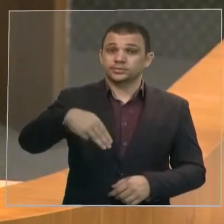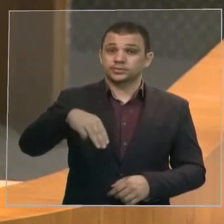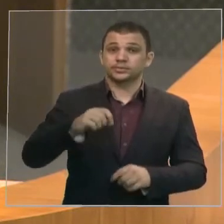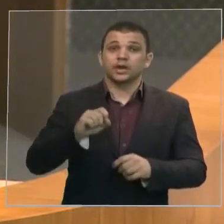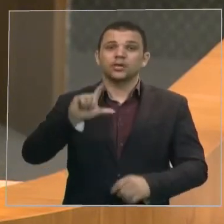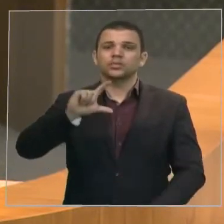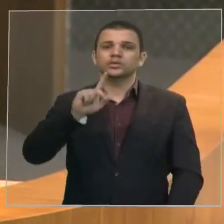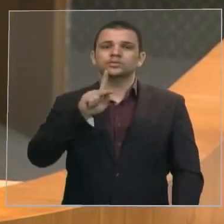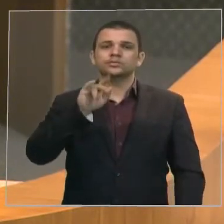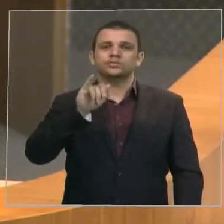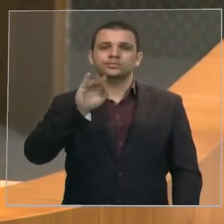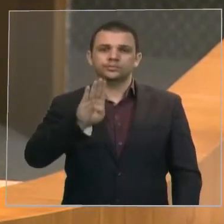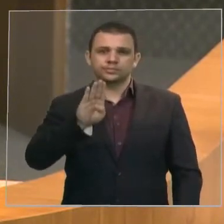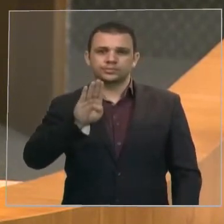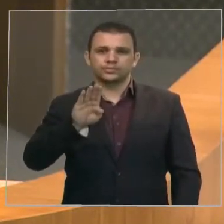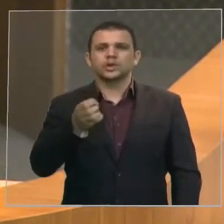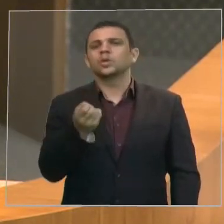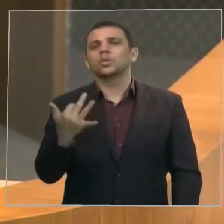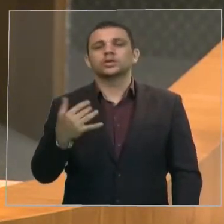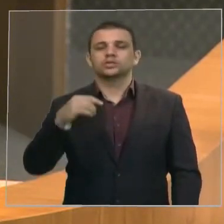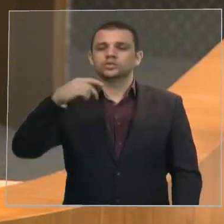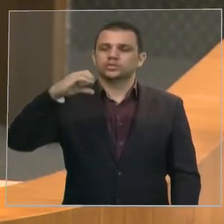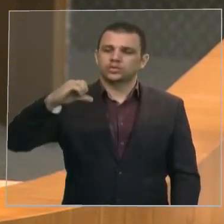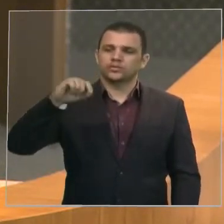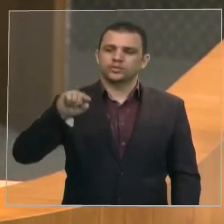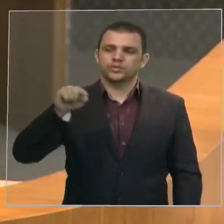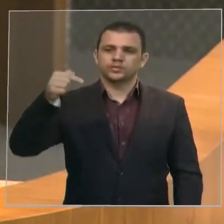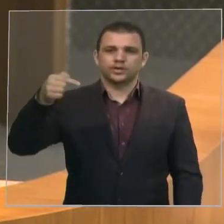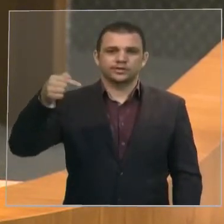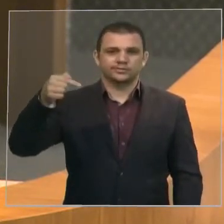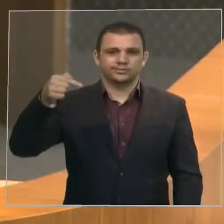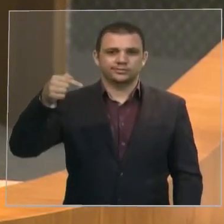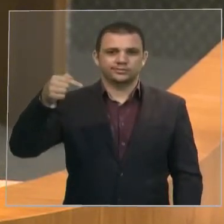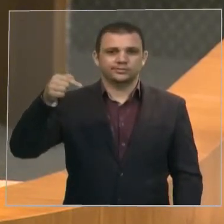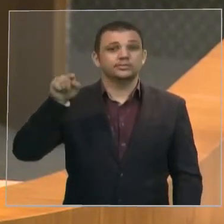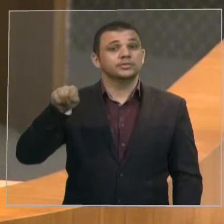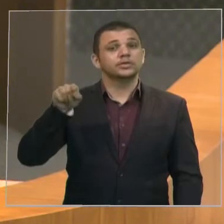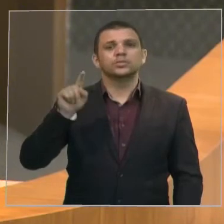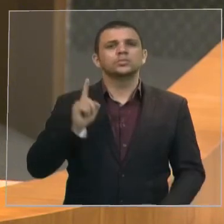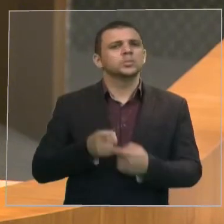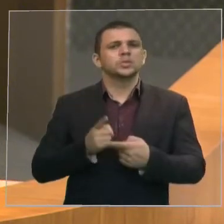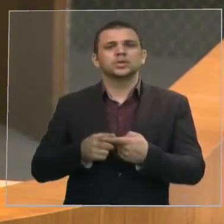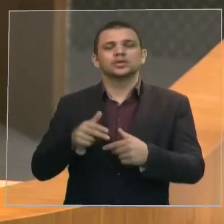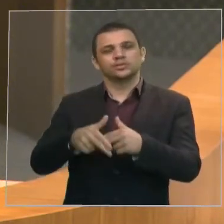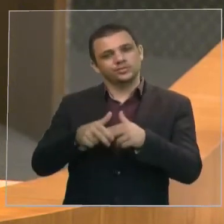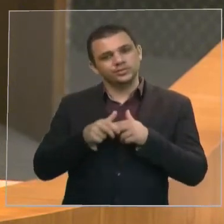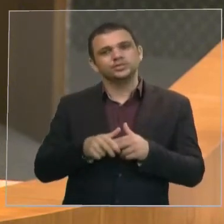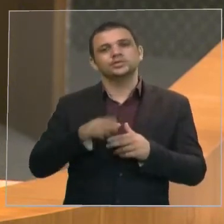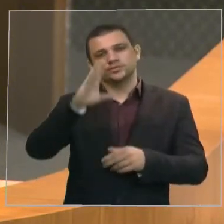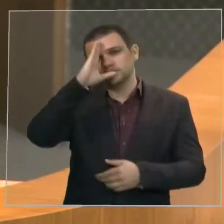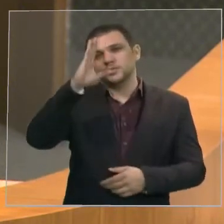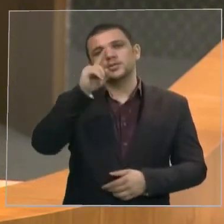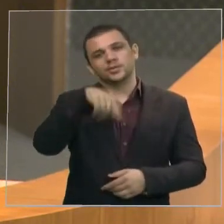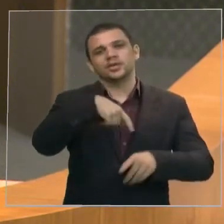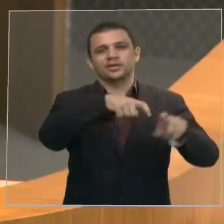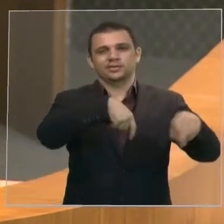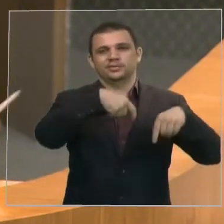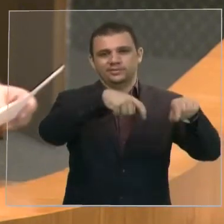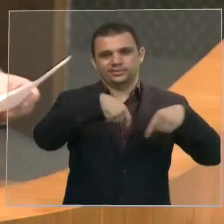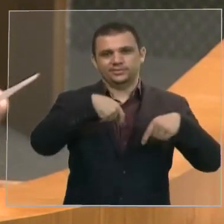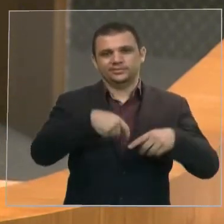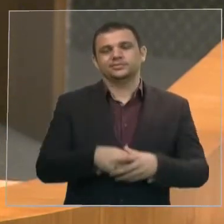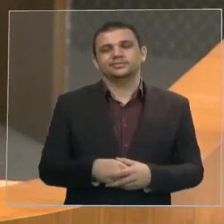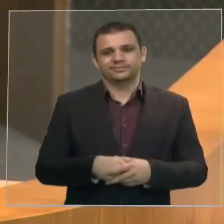justamente, considerando a média anual, no setor agropecuário. E entre outros fatores que nós